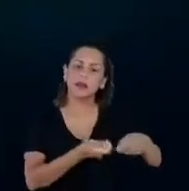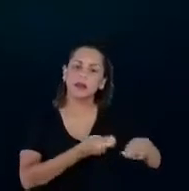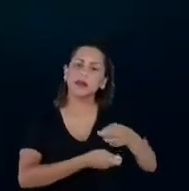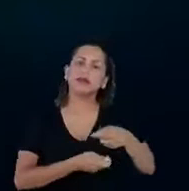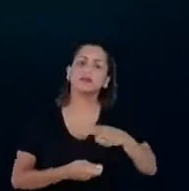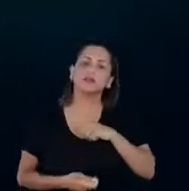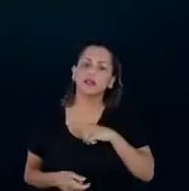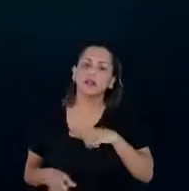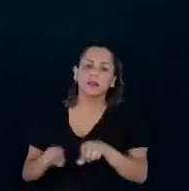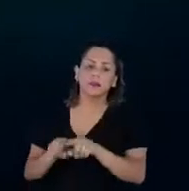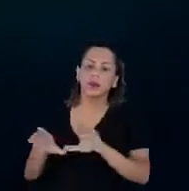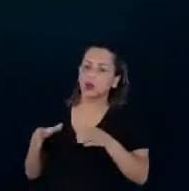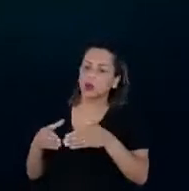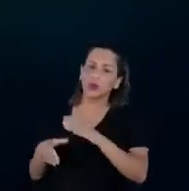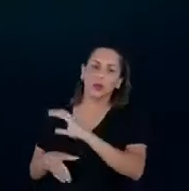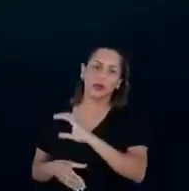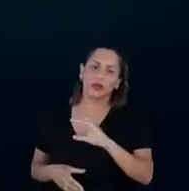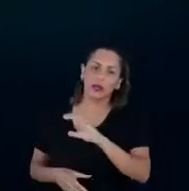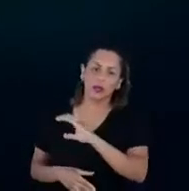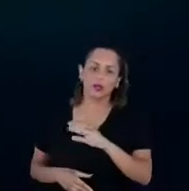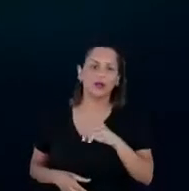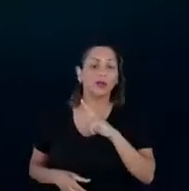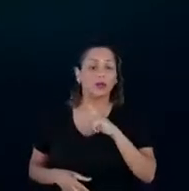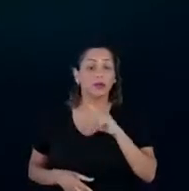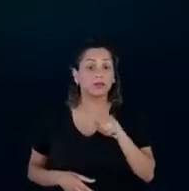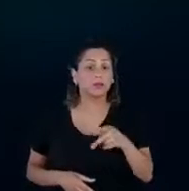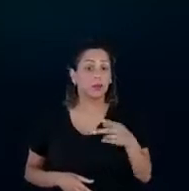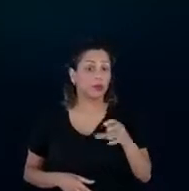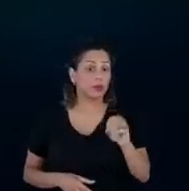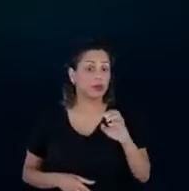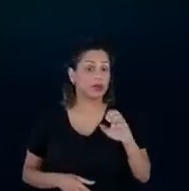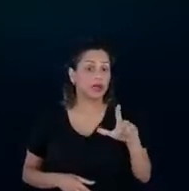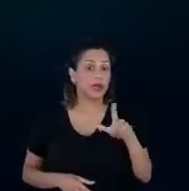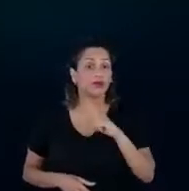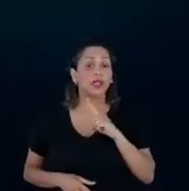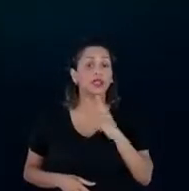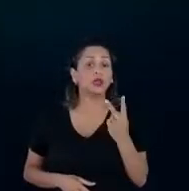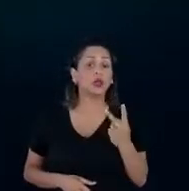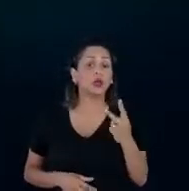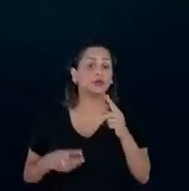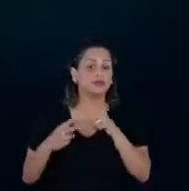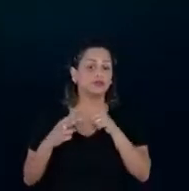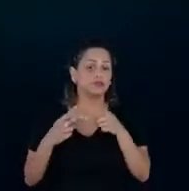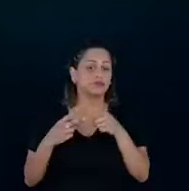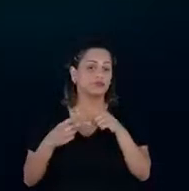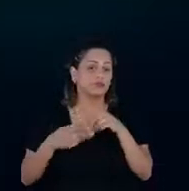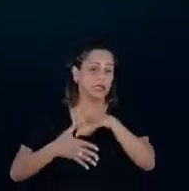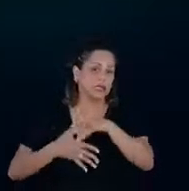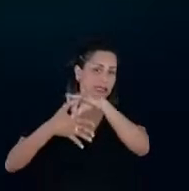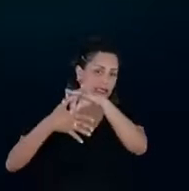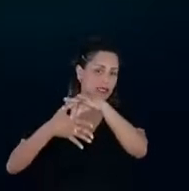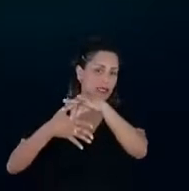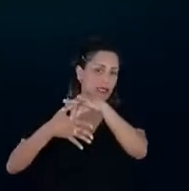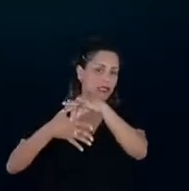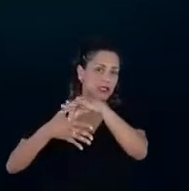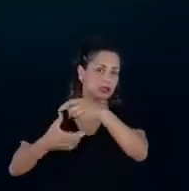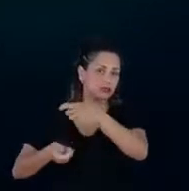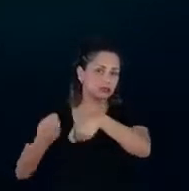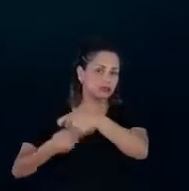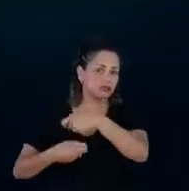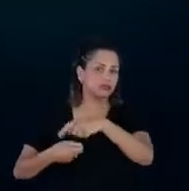coordenador. Então, o Procel tem dois níveis de governança, hoje estabelecidas em lei, na Lei 13.280,